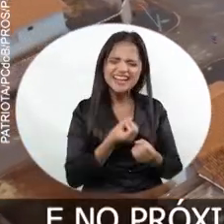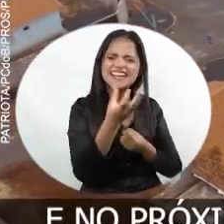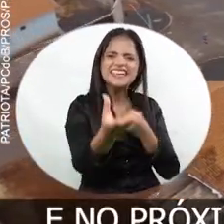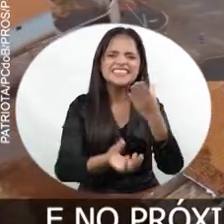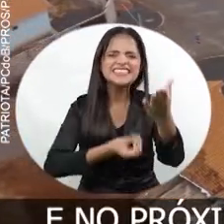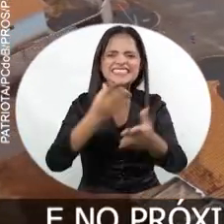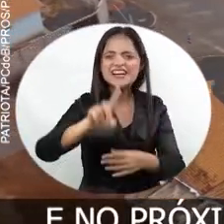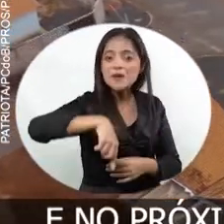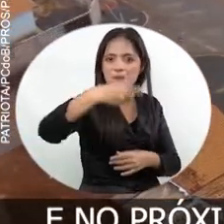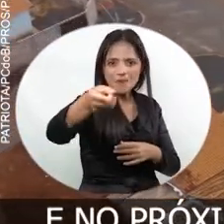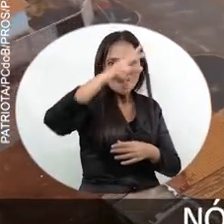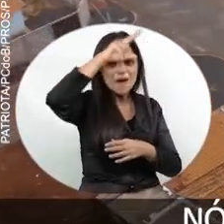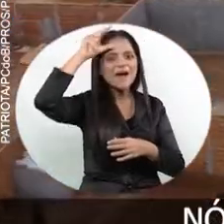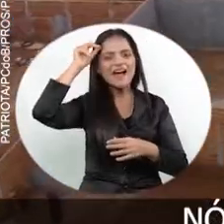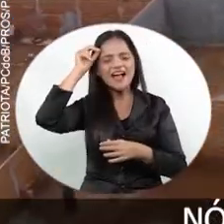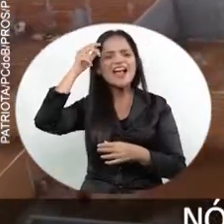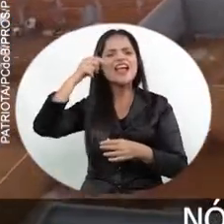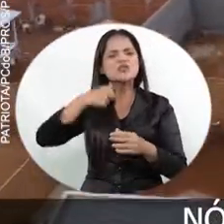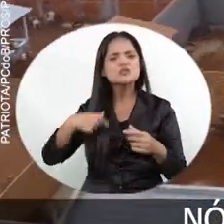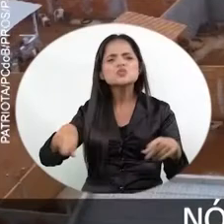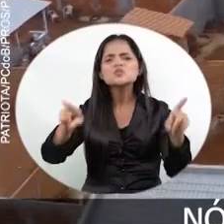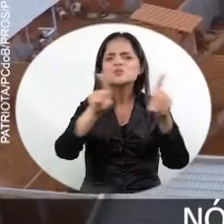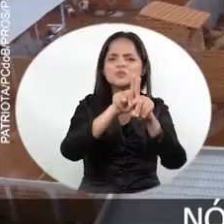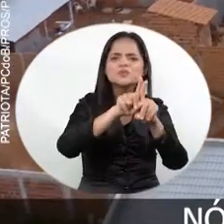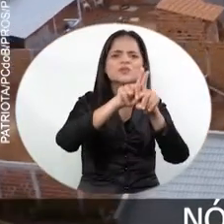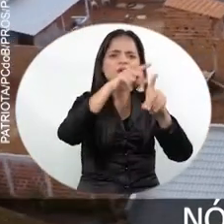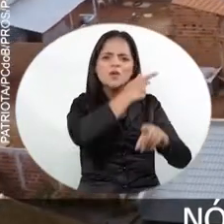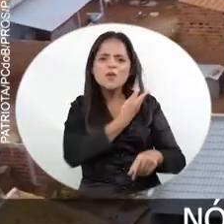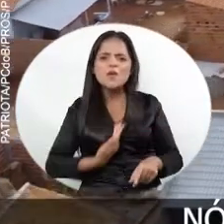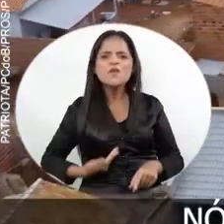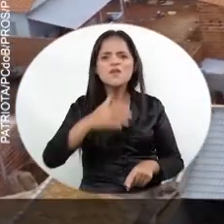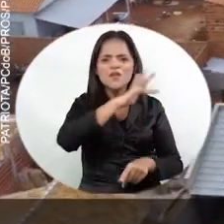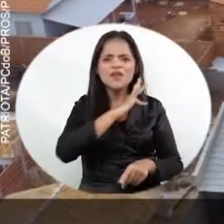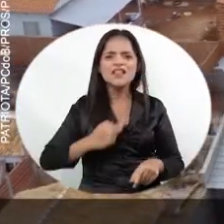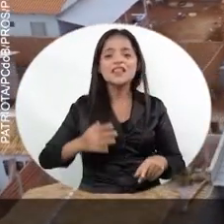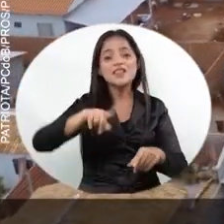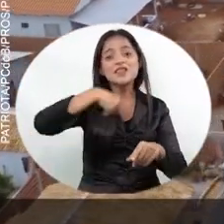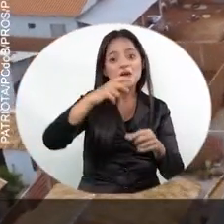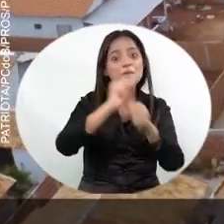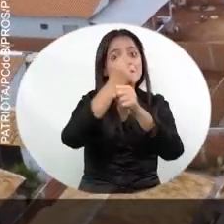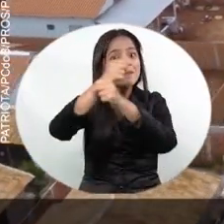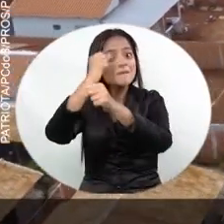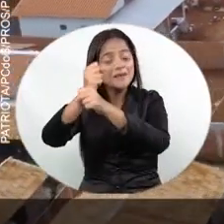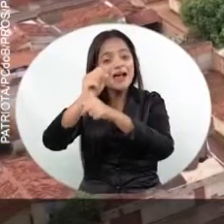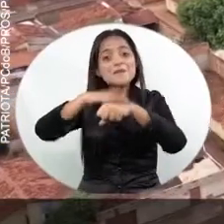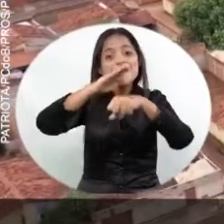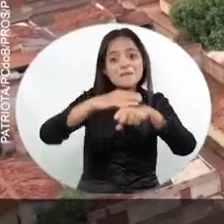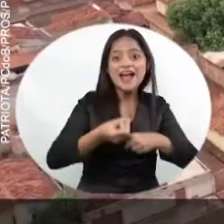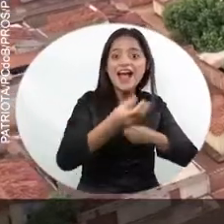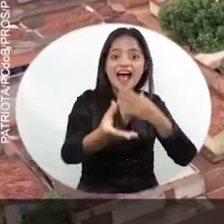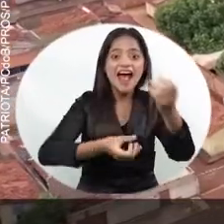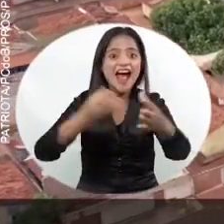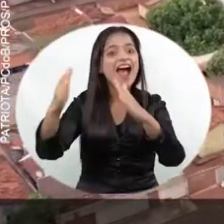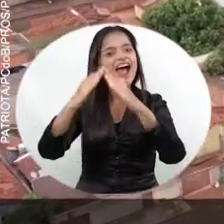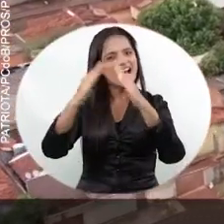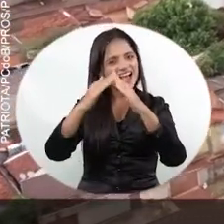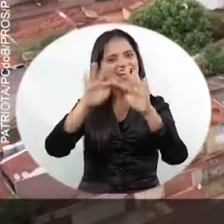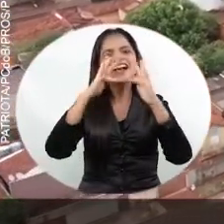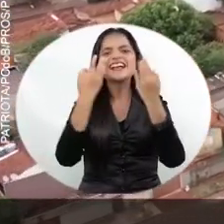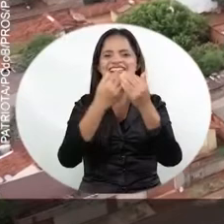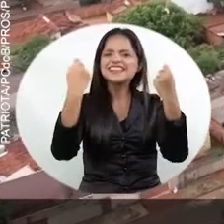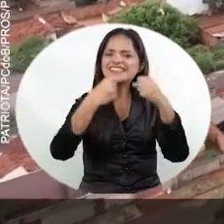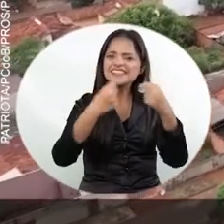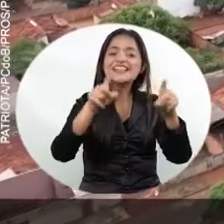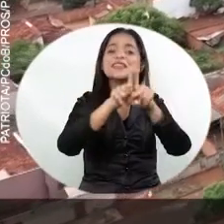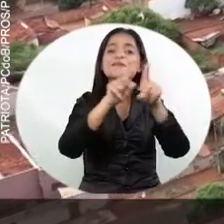em parceria com o governo federal, nós vamos construir e entregar mais casas para as famílias que precisam. Vamos também fazer a doação